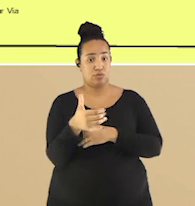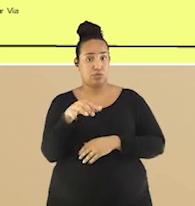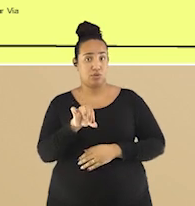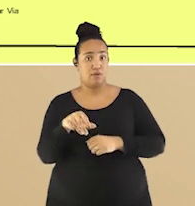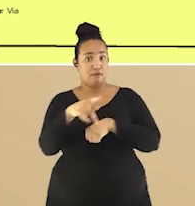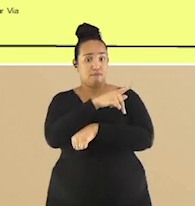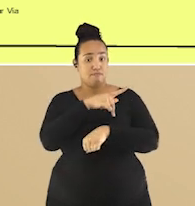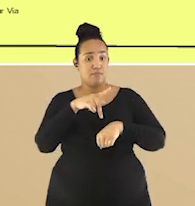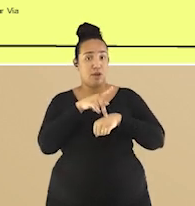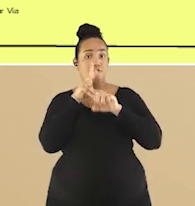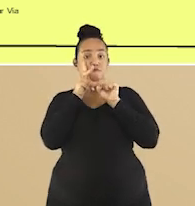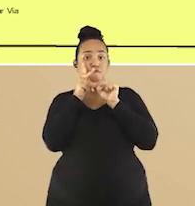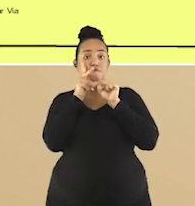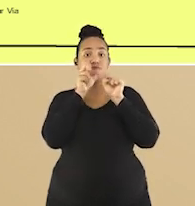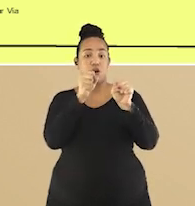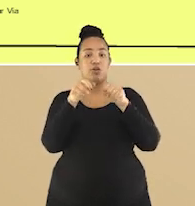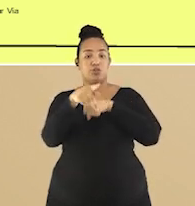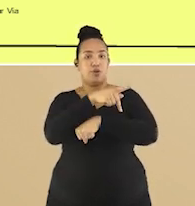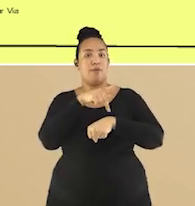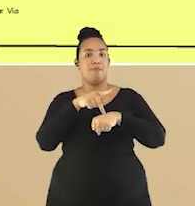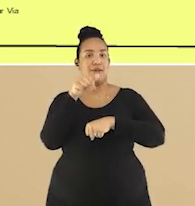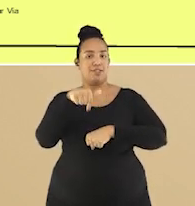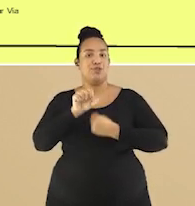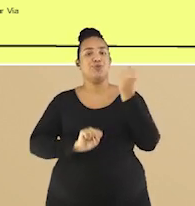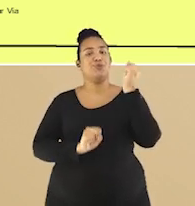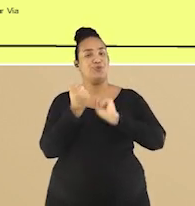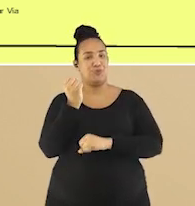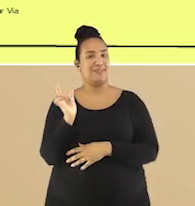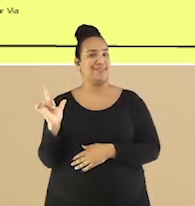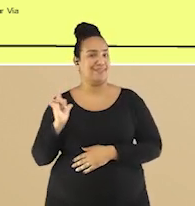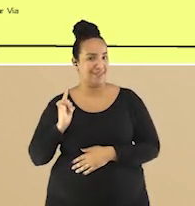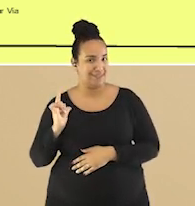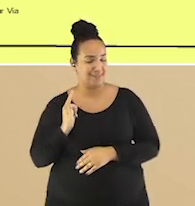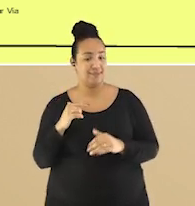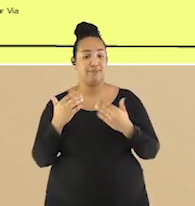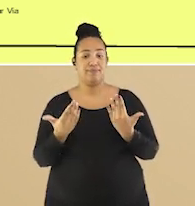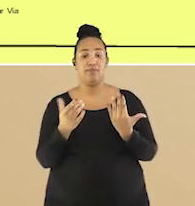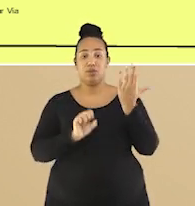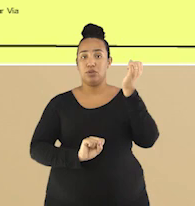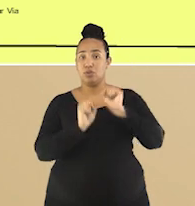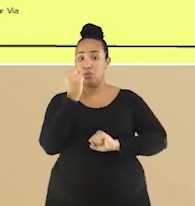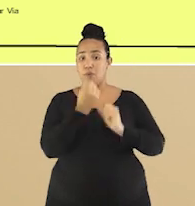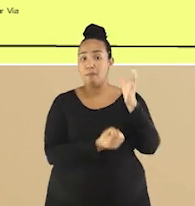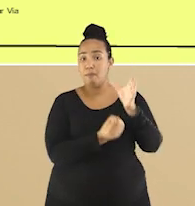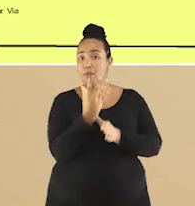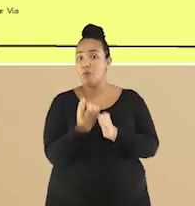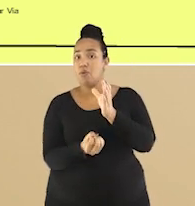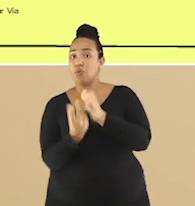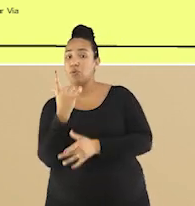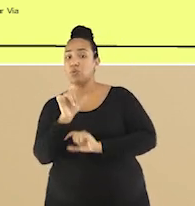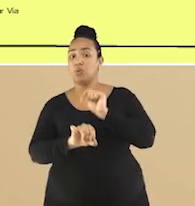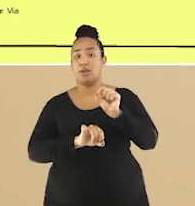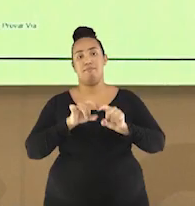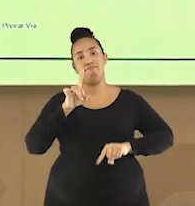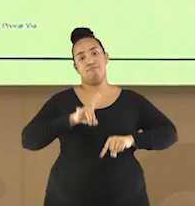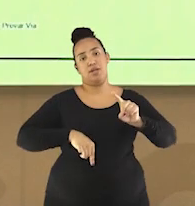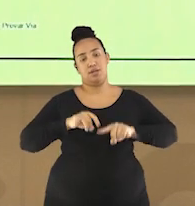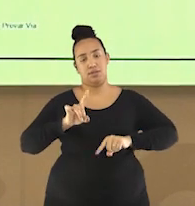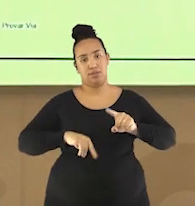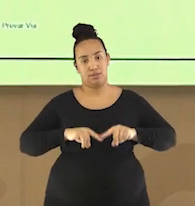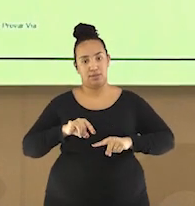forte era um país que tinha indústrias. Uma indústria produz nada mais, nada menos que mercadorias.